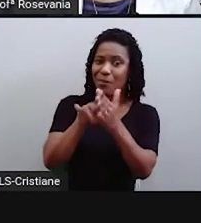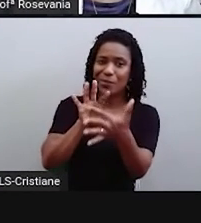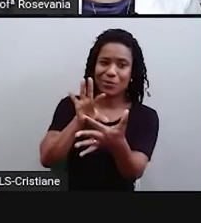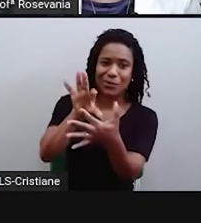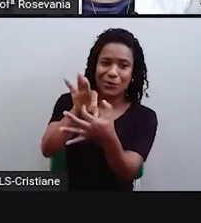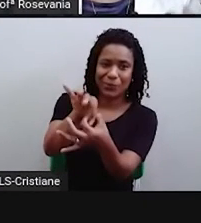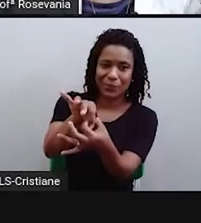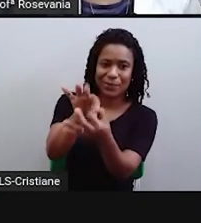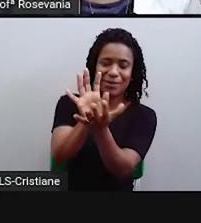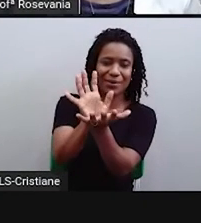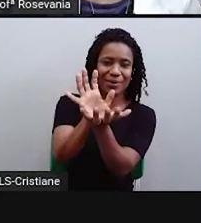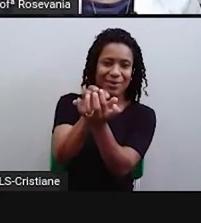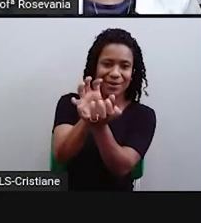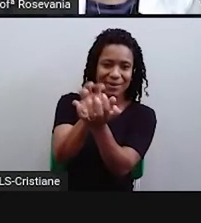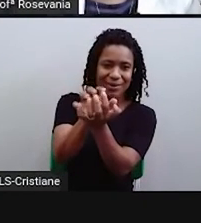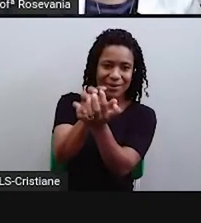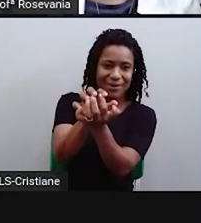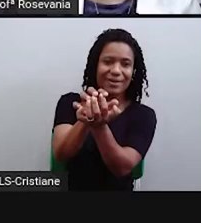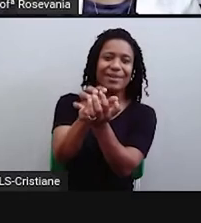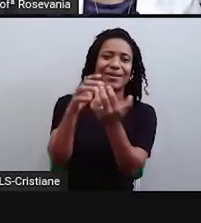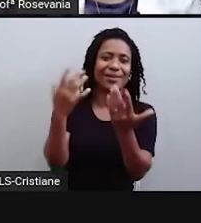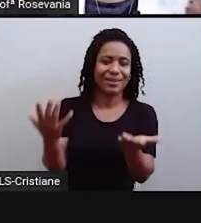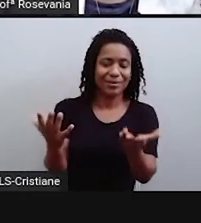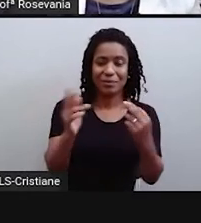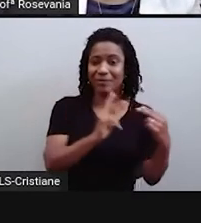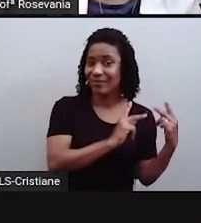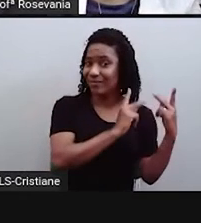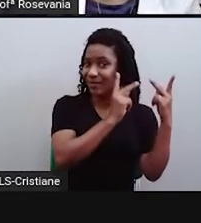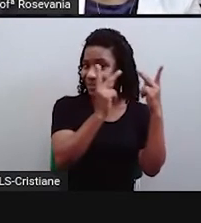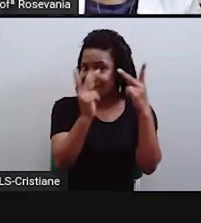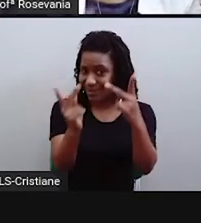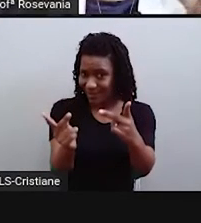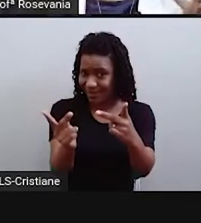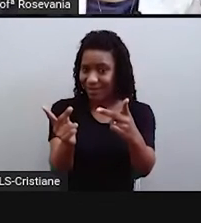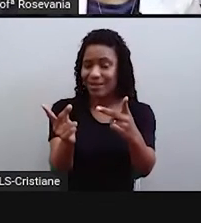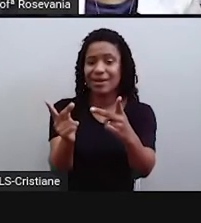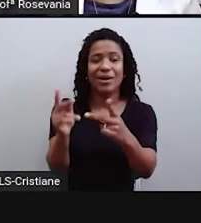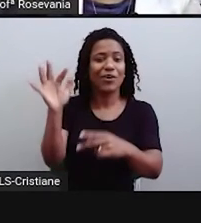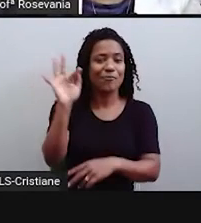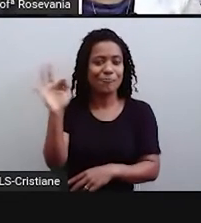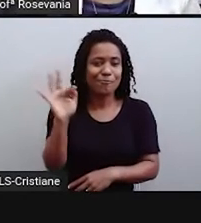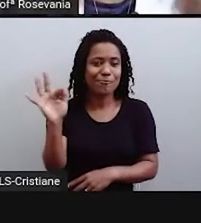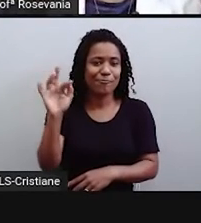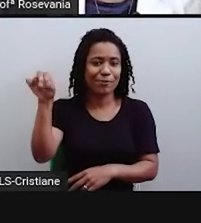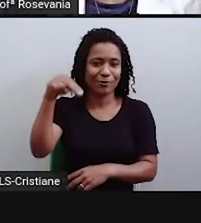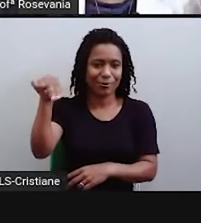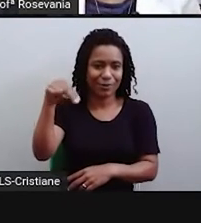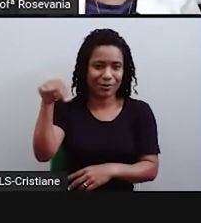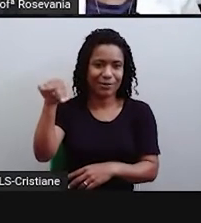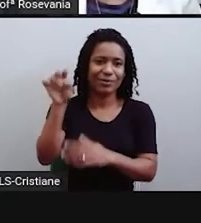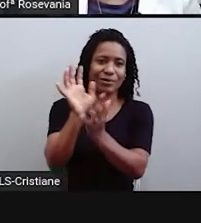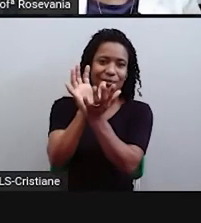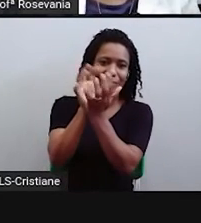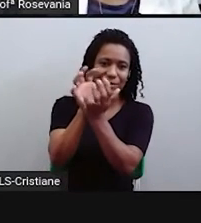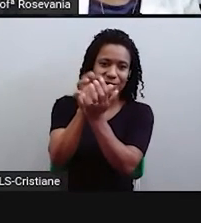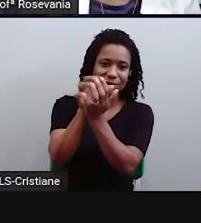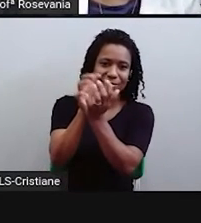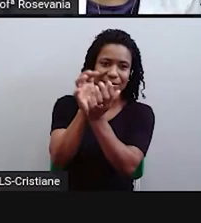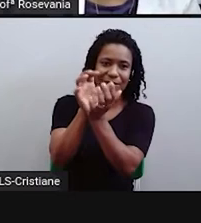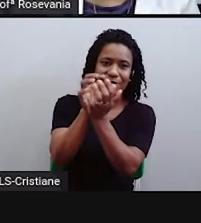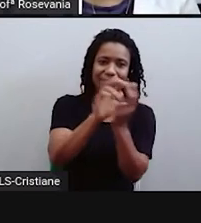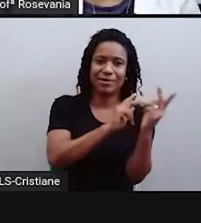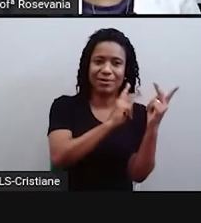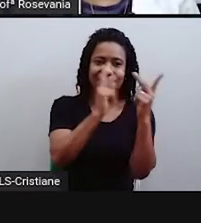Então, para você visitar Fernando de Noronha precisa de uma autorização e essa autorização você tem que conseguir ir lá com